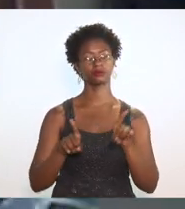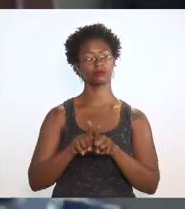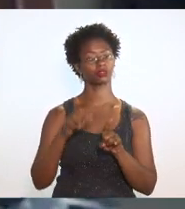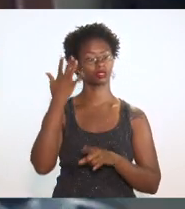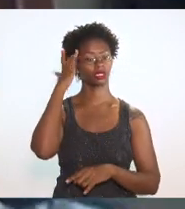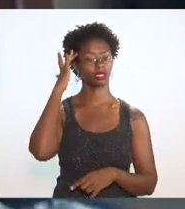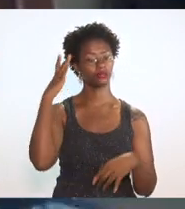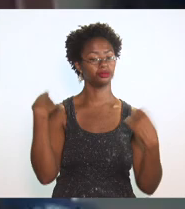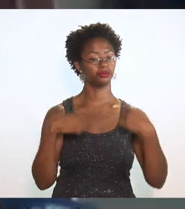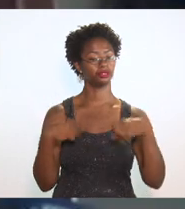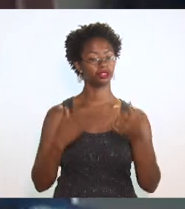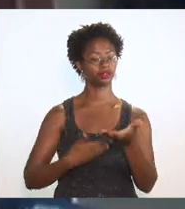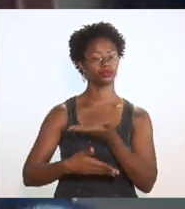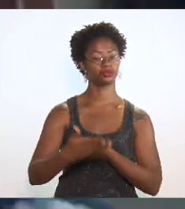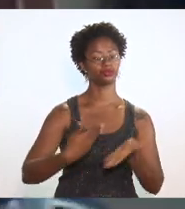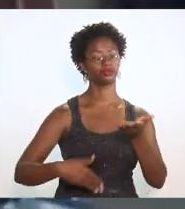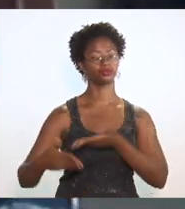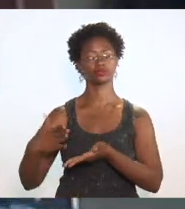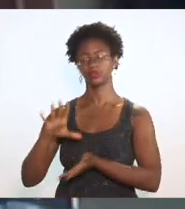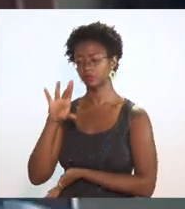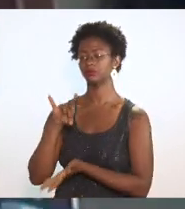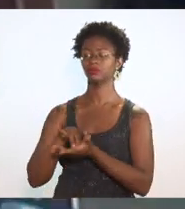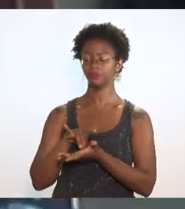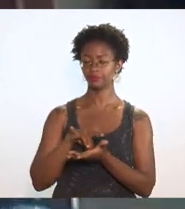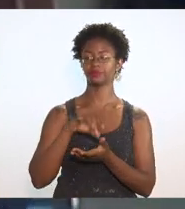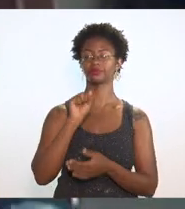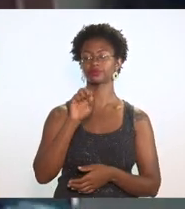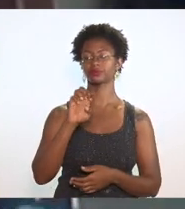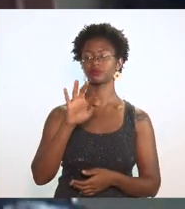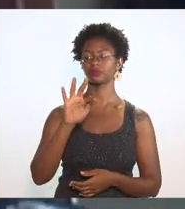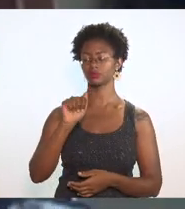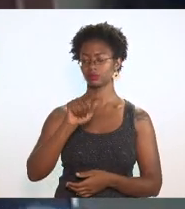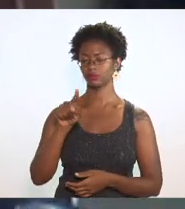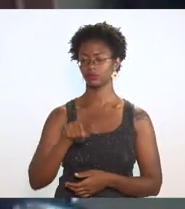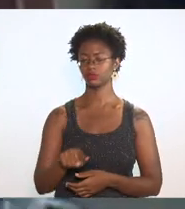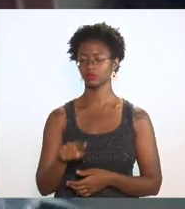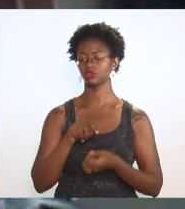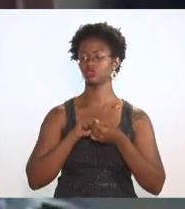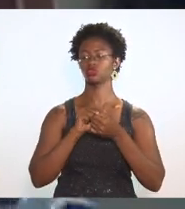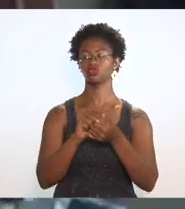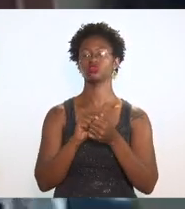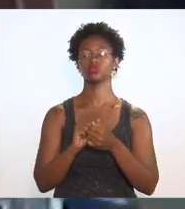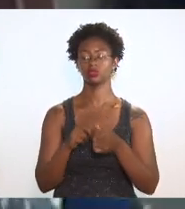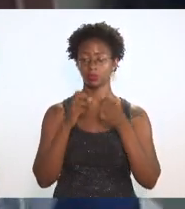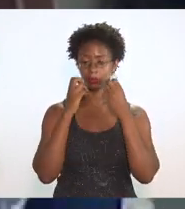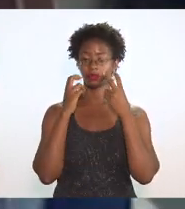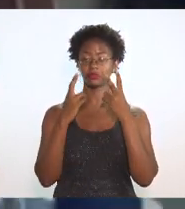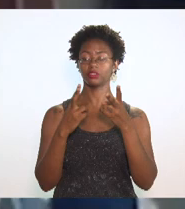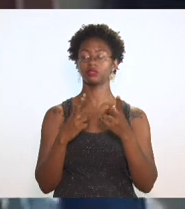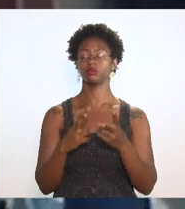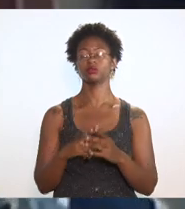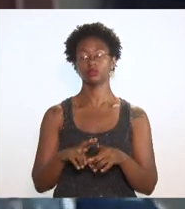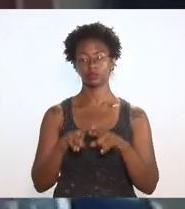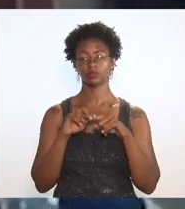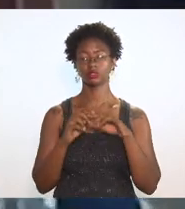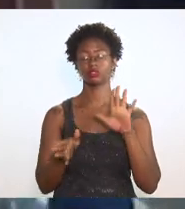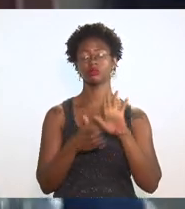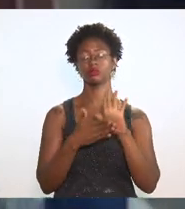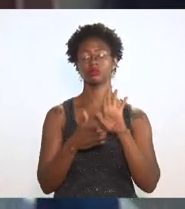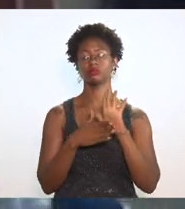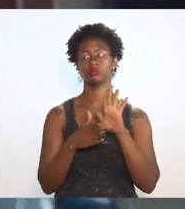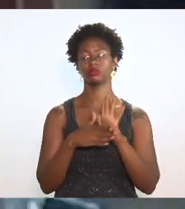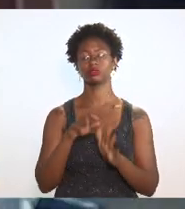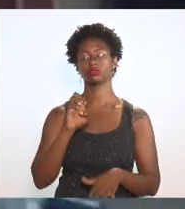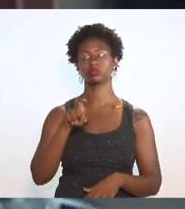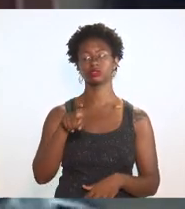tem que haver até uma cooperação mesmo Cefaz parlamento quando houver tanto quando essa proposição for do